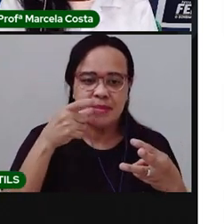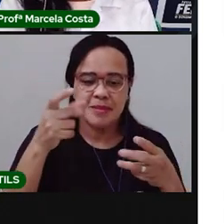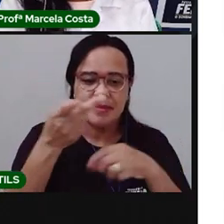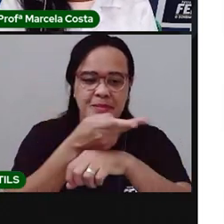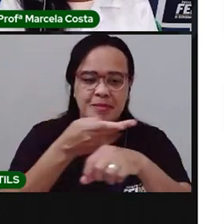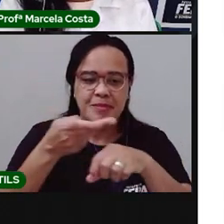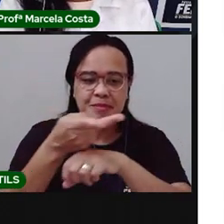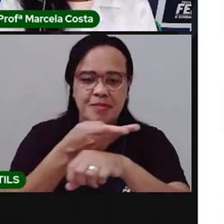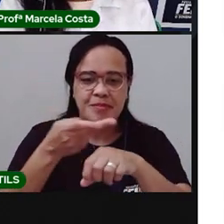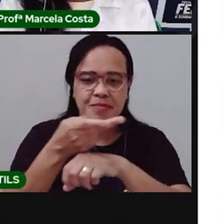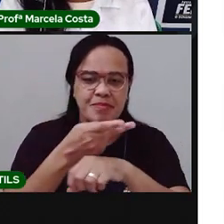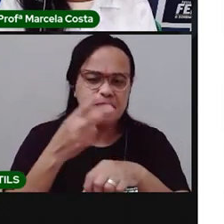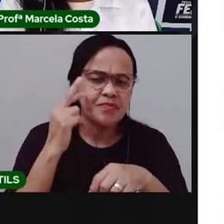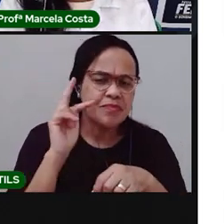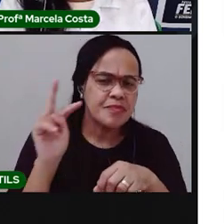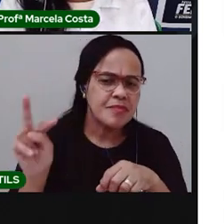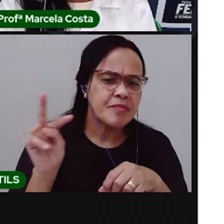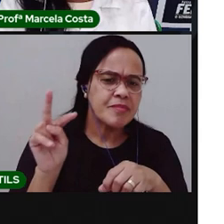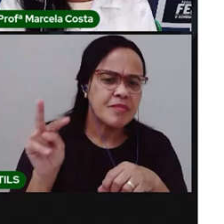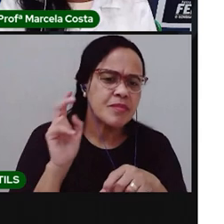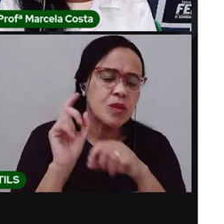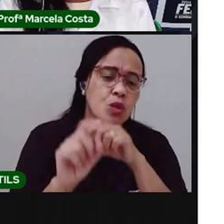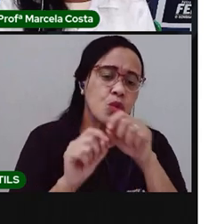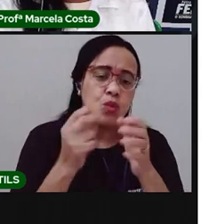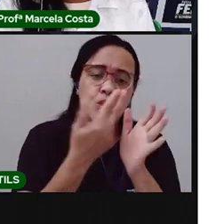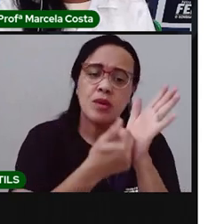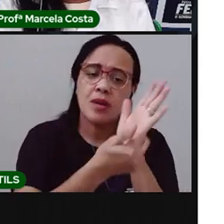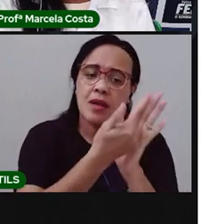Essa imagem aqui está representando o que?